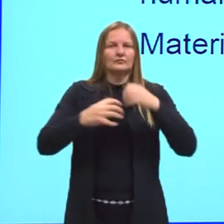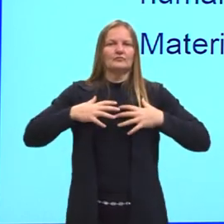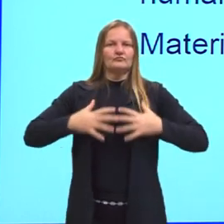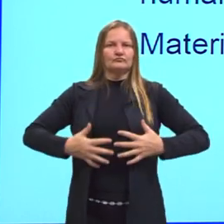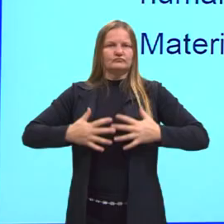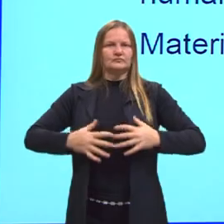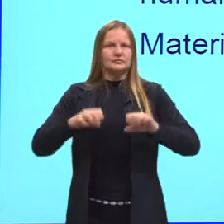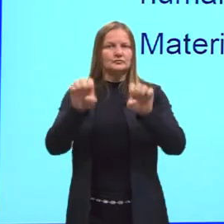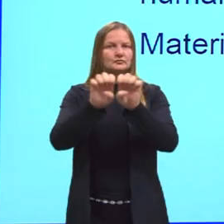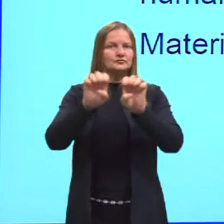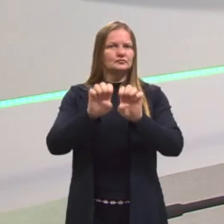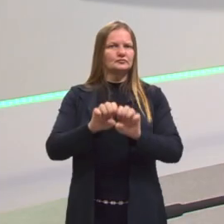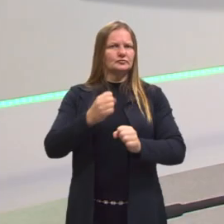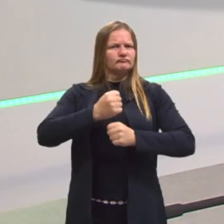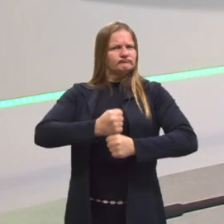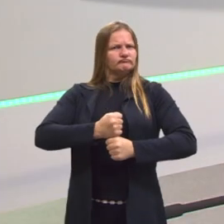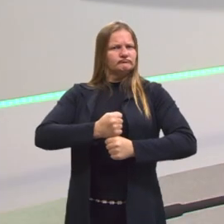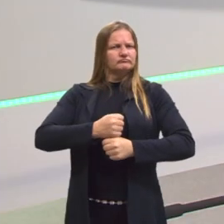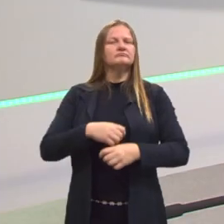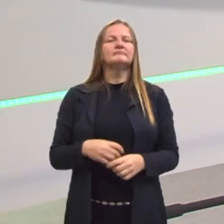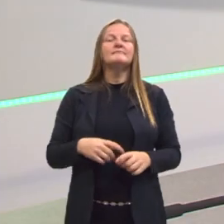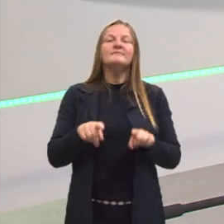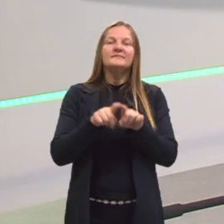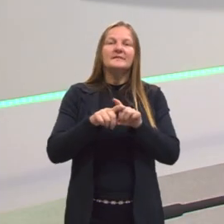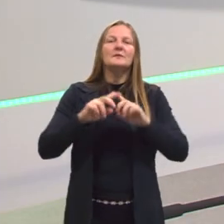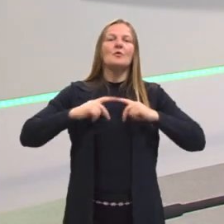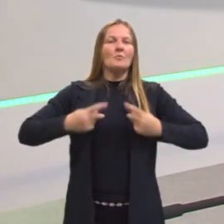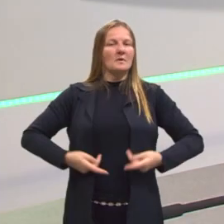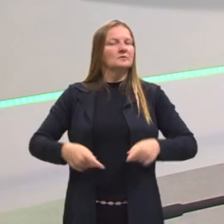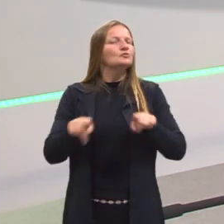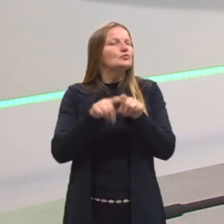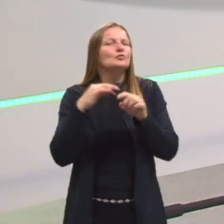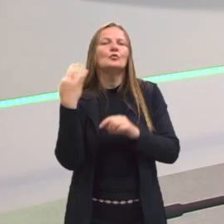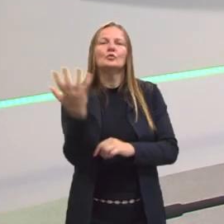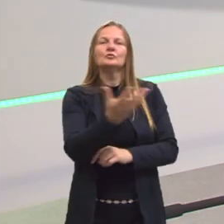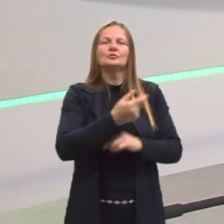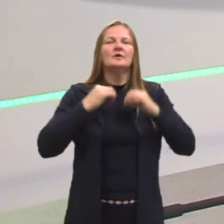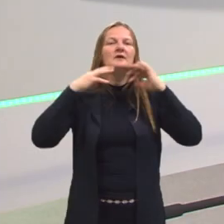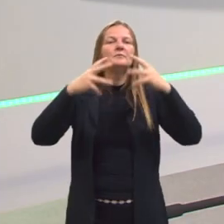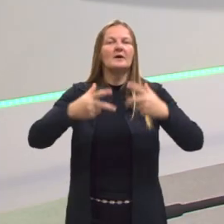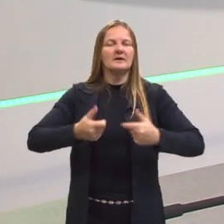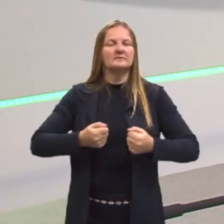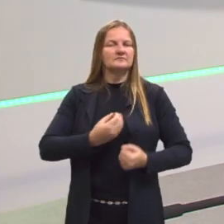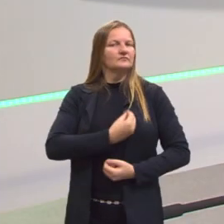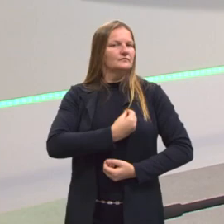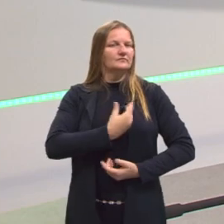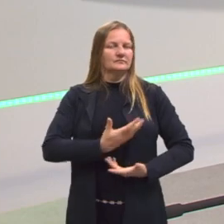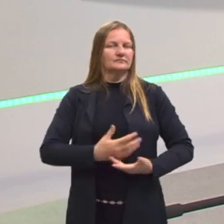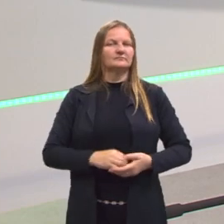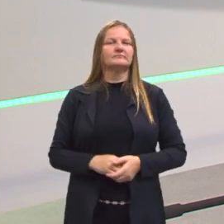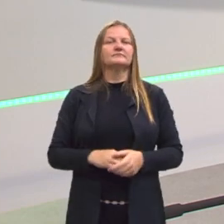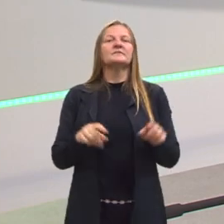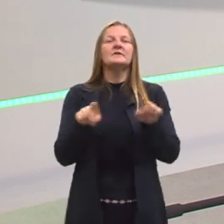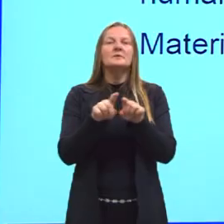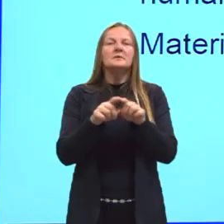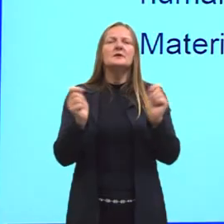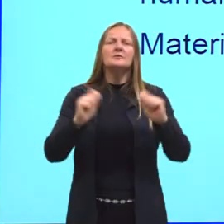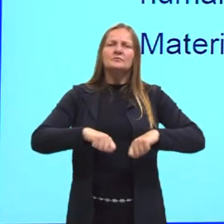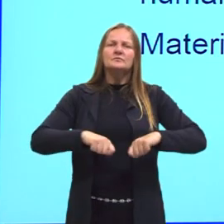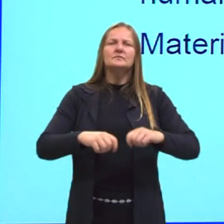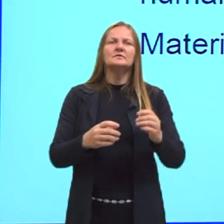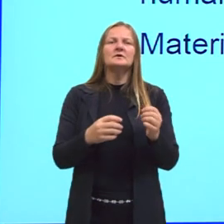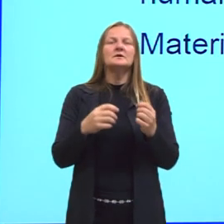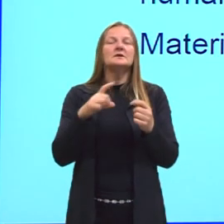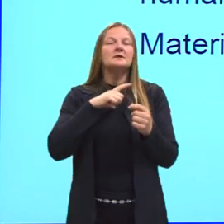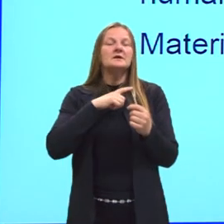do corpo, do organismo, tanto humano quanto de outro animal, outro ser vivo. Também possui material